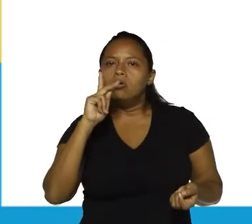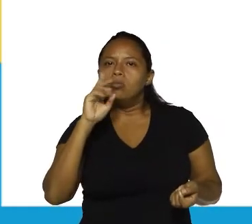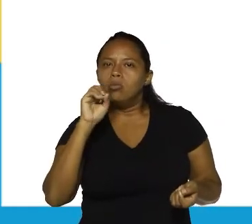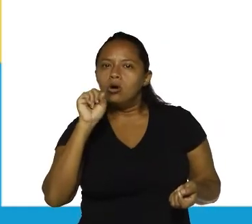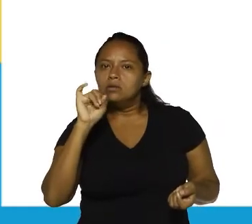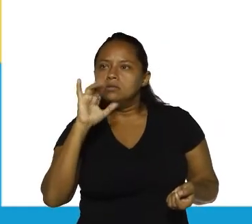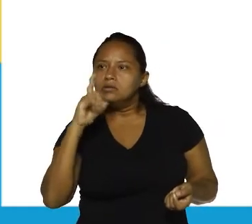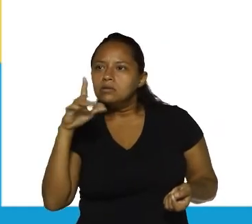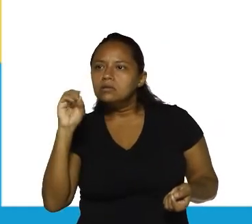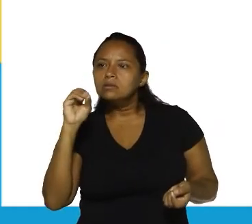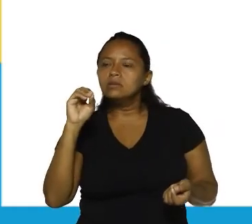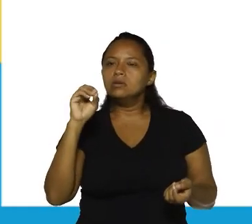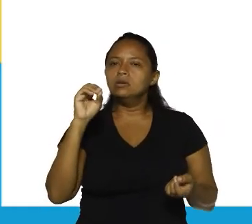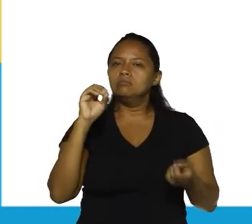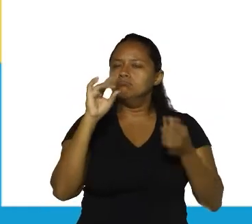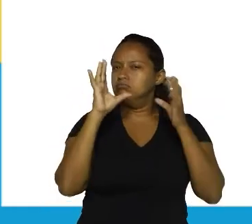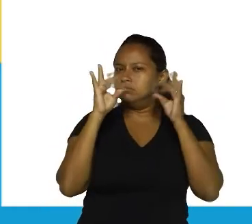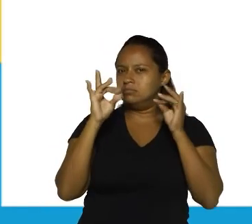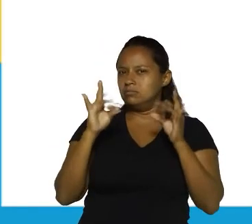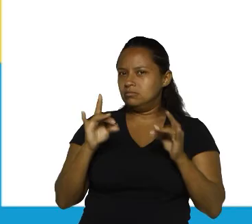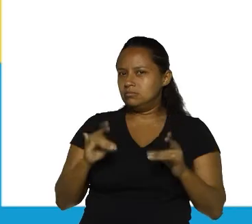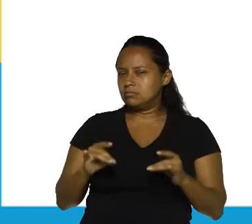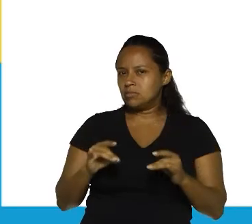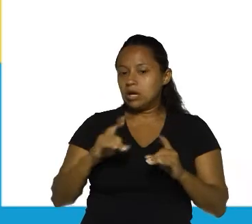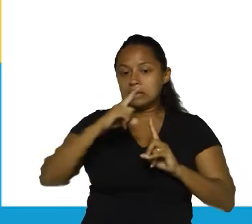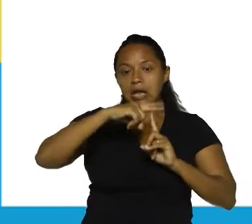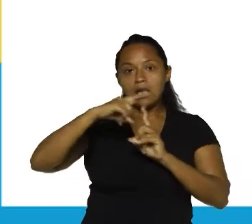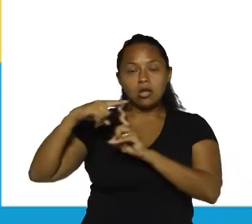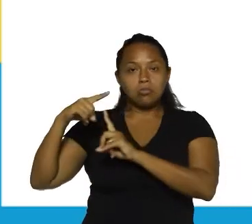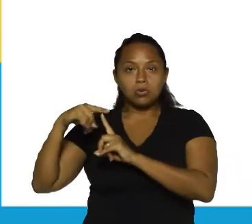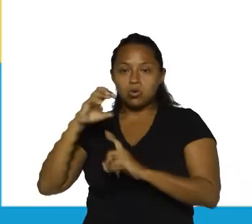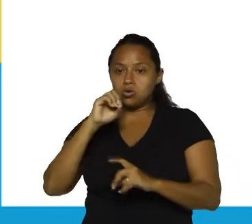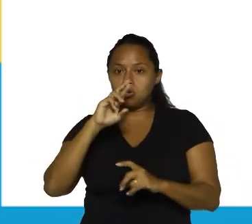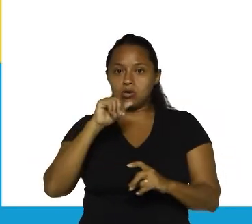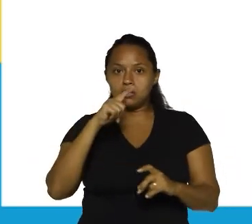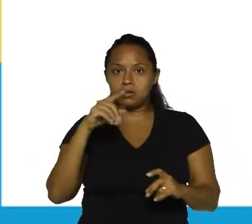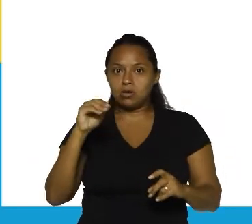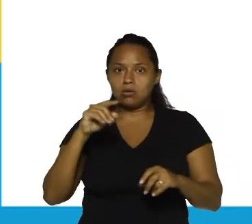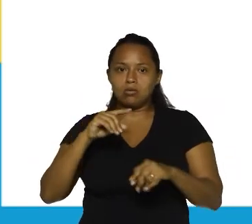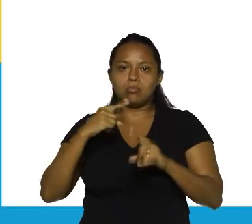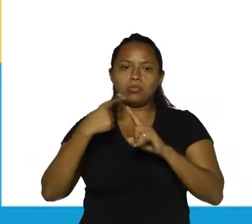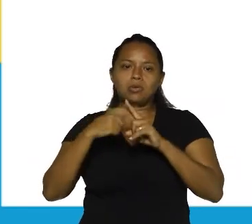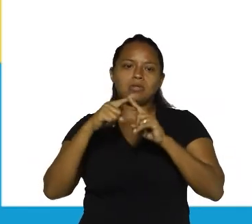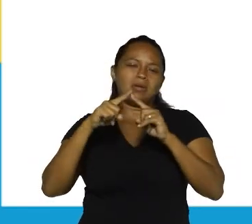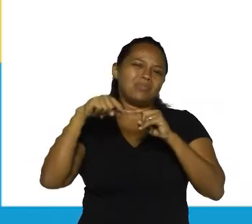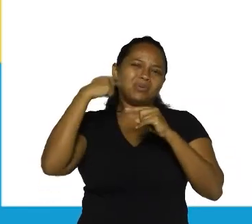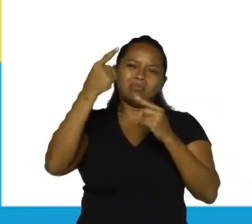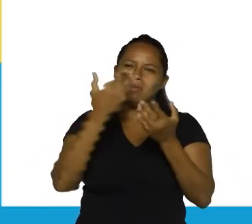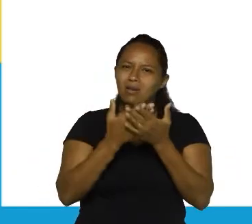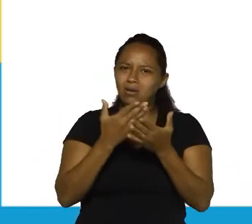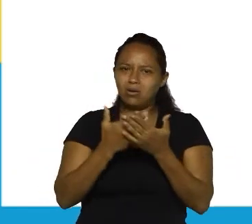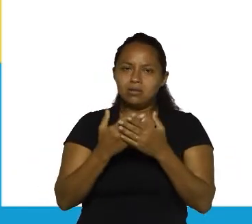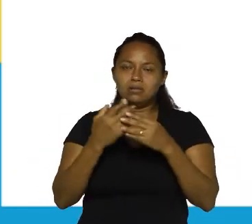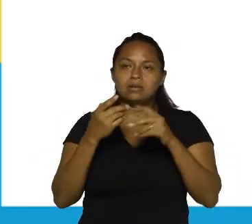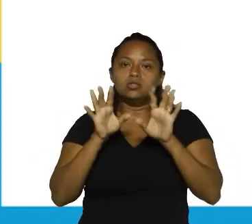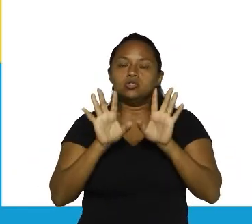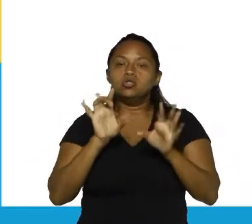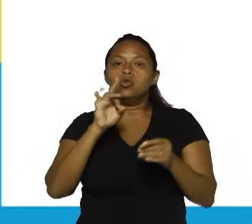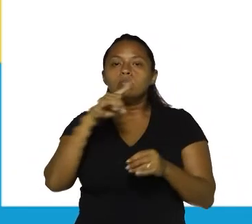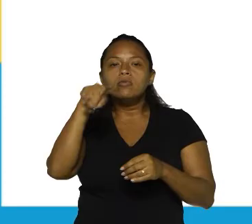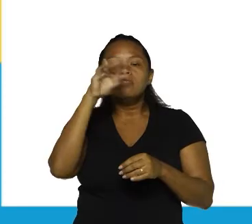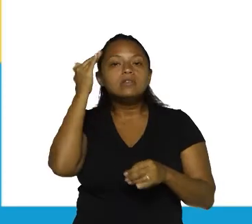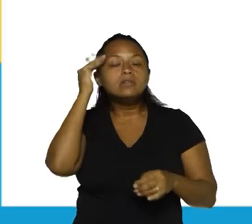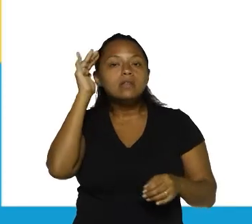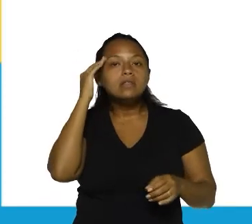adversativa. Não vou entrar em detalhes, né, quanto aos tipos de orações coordenadas, porque isso seria um assunto para uma outra aula. Mas é só para que vocês